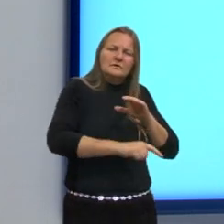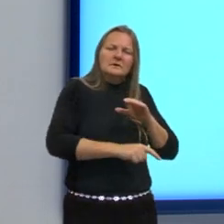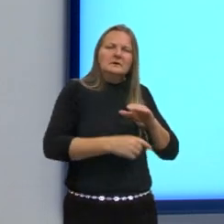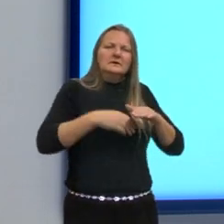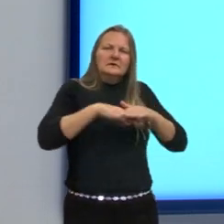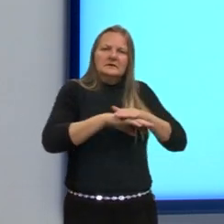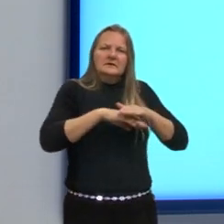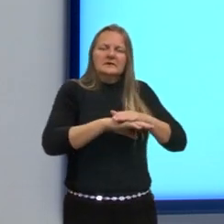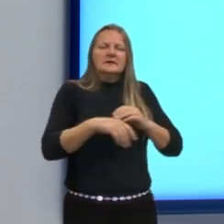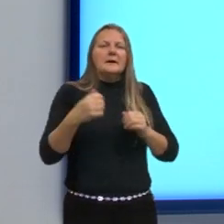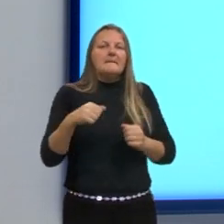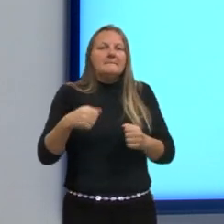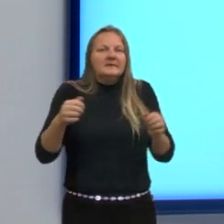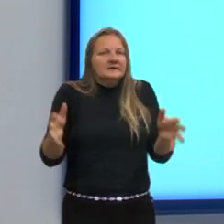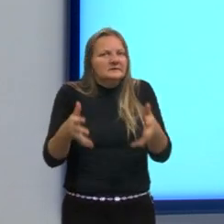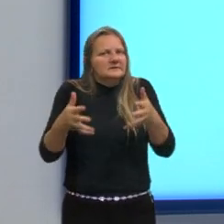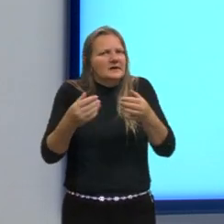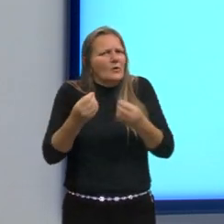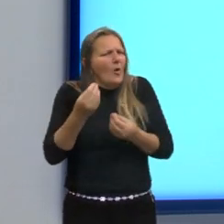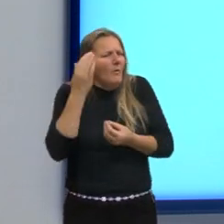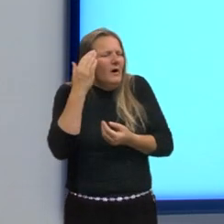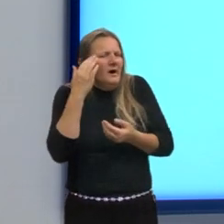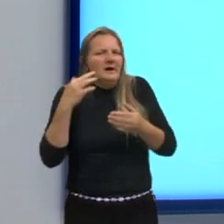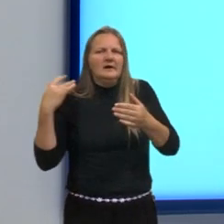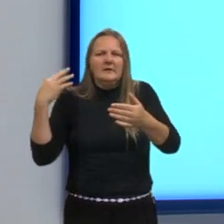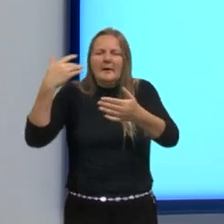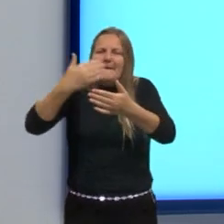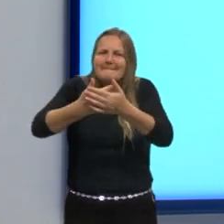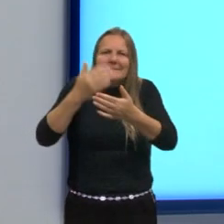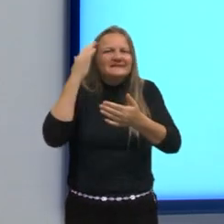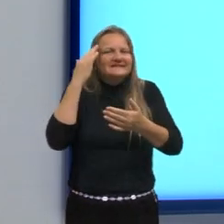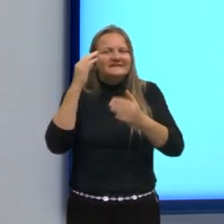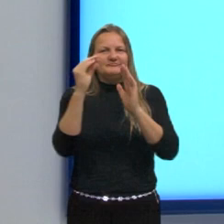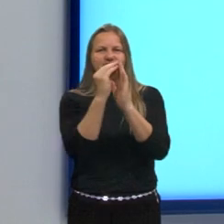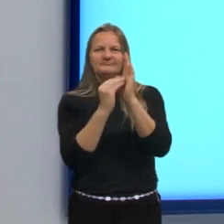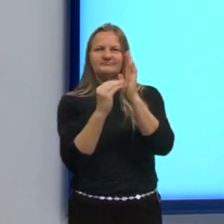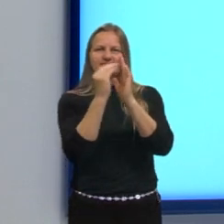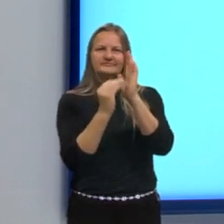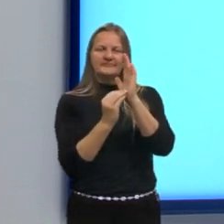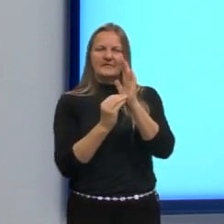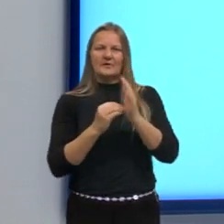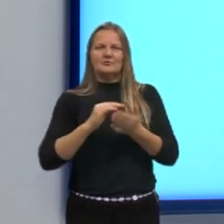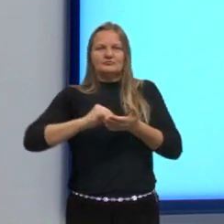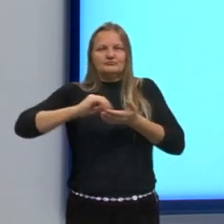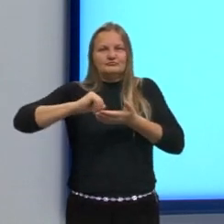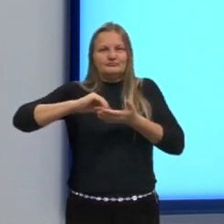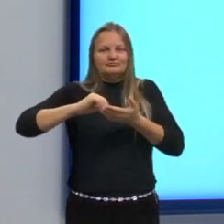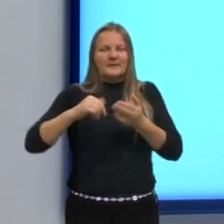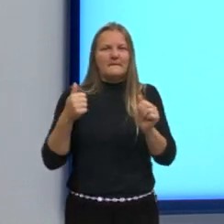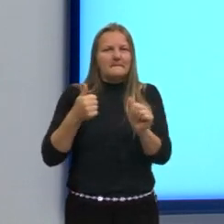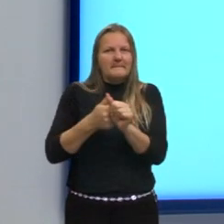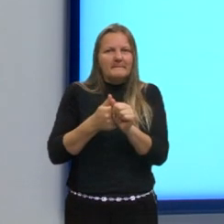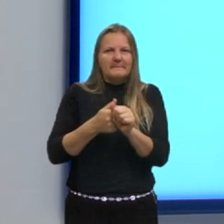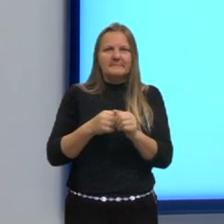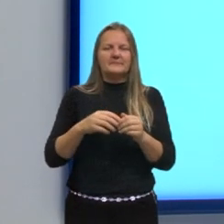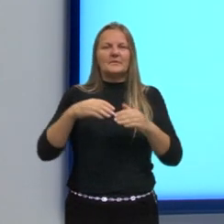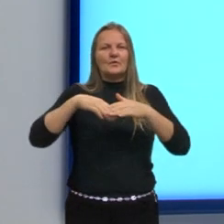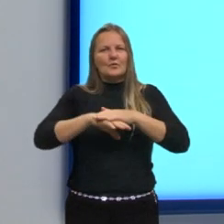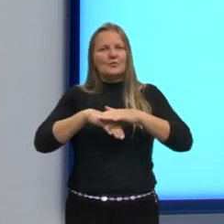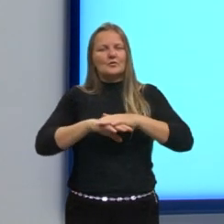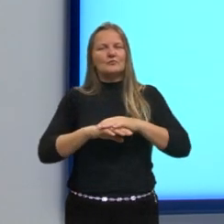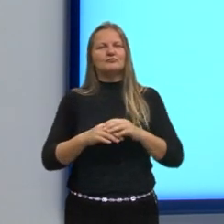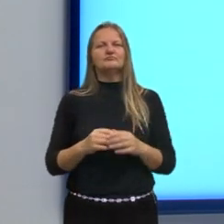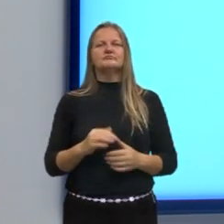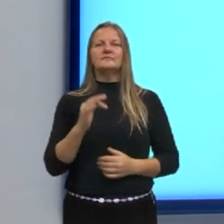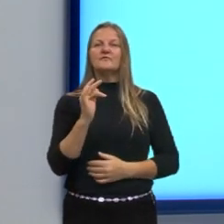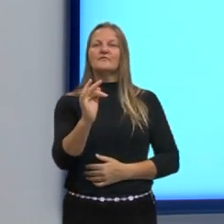Então, tu vai ter que estimular ali aquelas revisões, aquele conteúdo, para tirar dessa memória de curto prazo, para colocá-la de longo